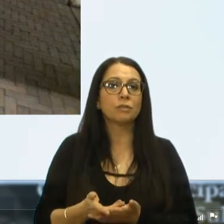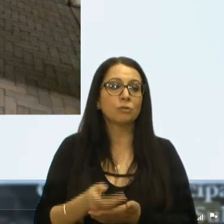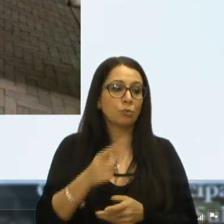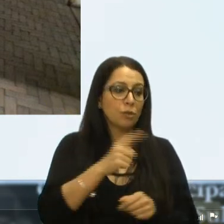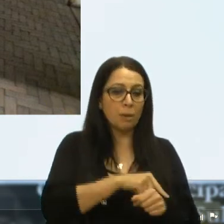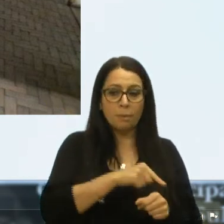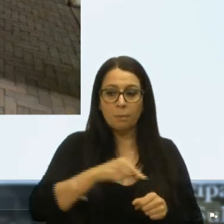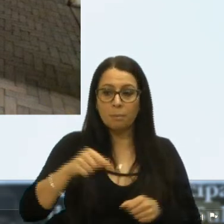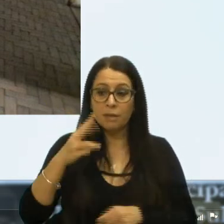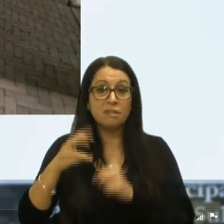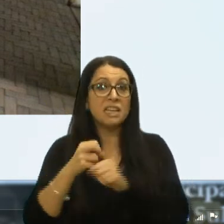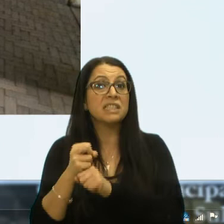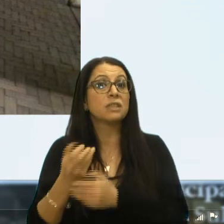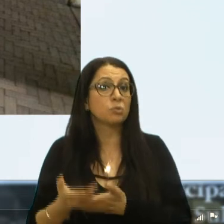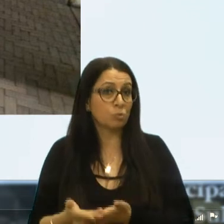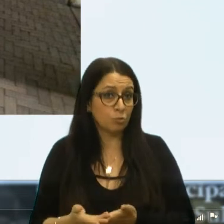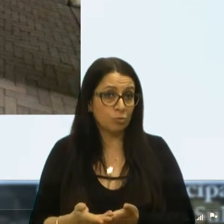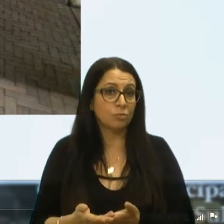São três anos.